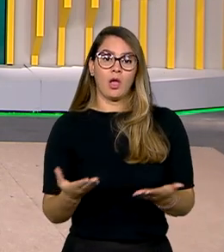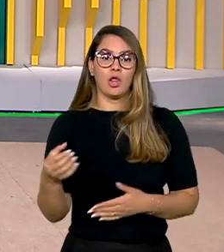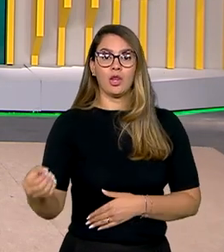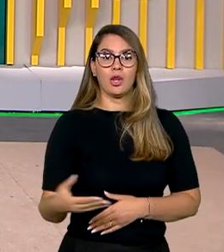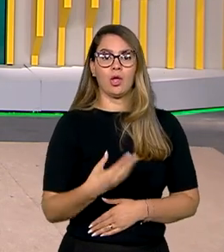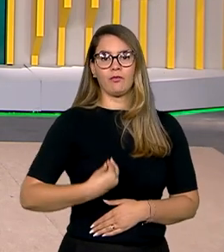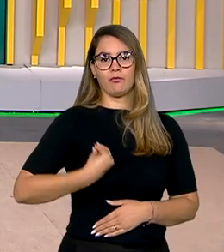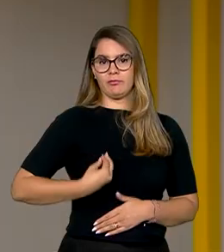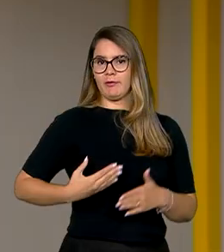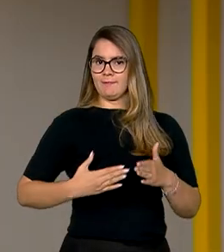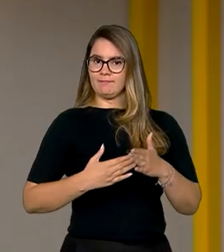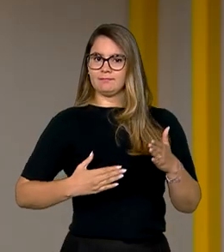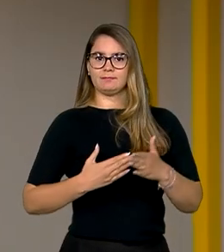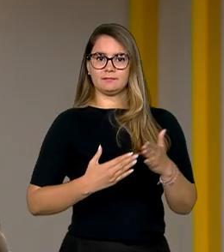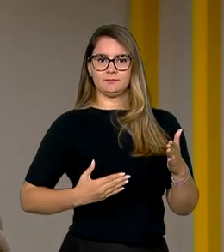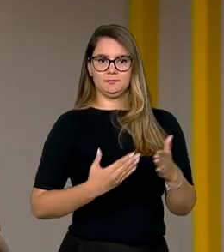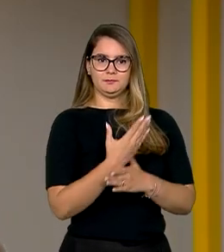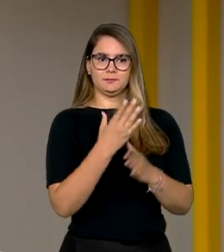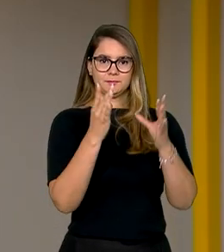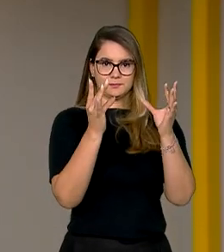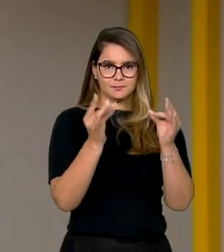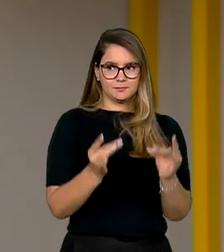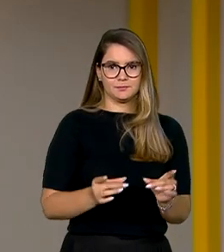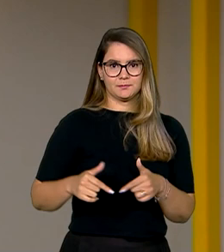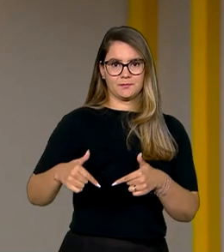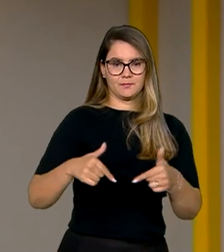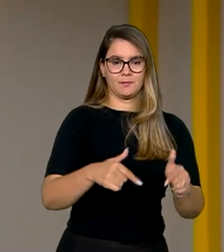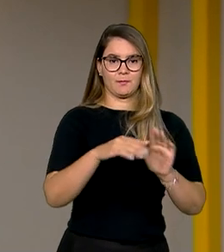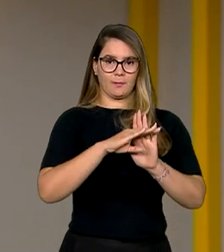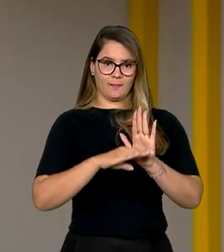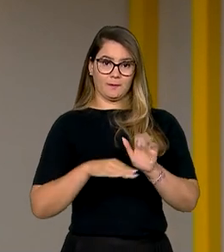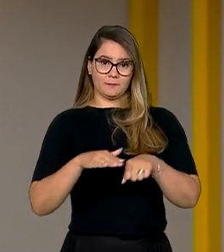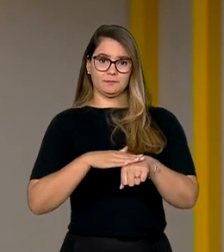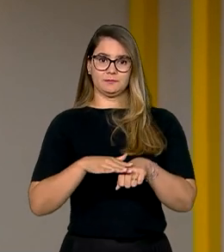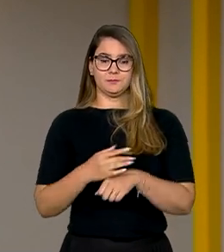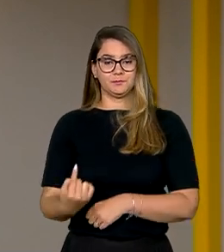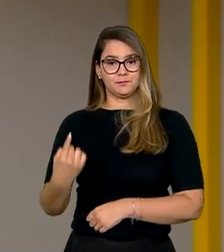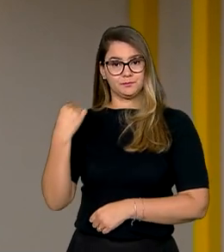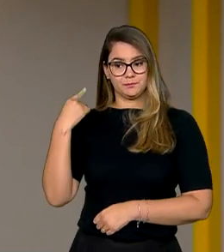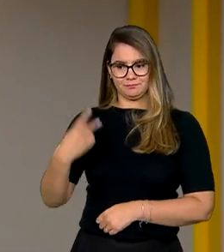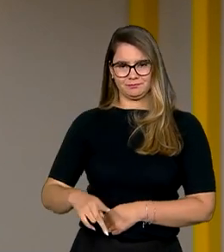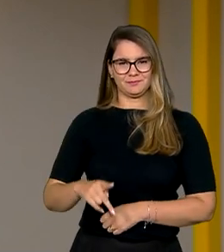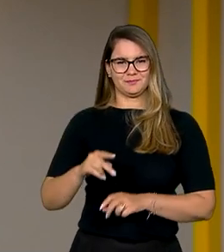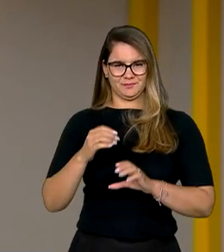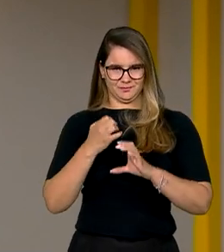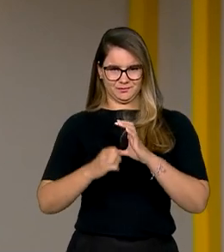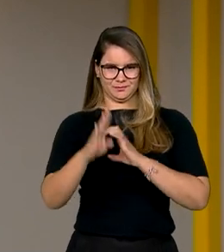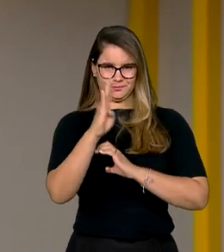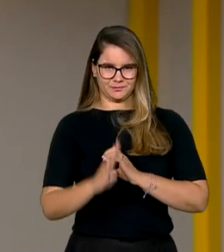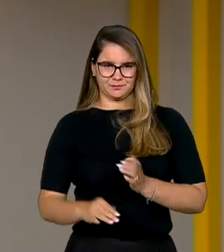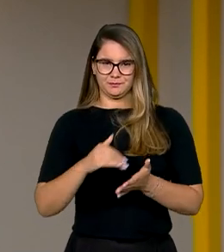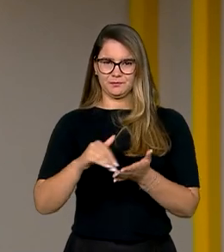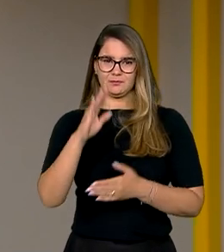Viver Sem Limite. Para detalhar as ações desse programa, eu conversei mais cedo aqui na IBC com a secretária Nacional